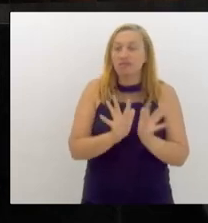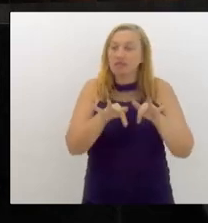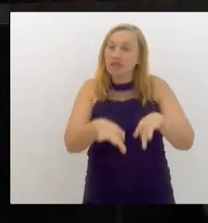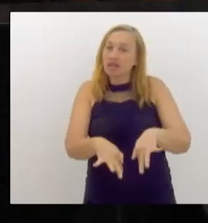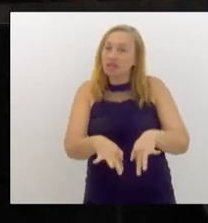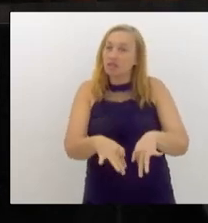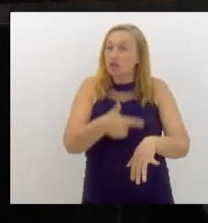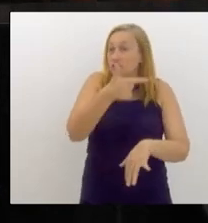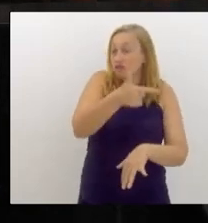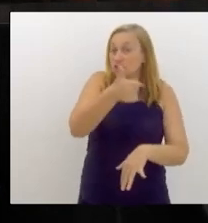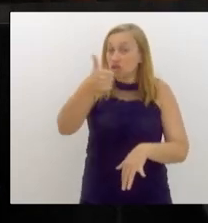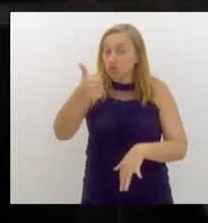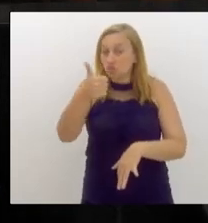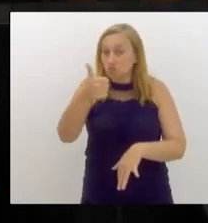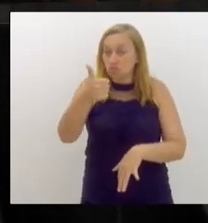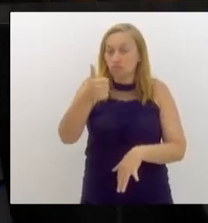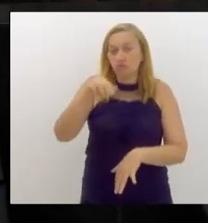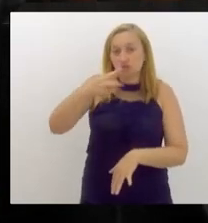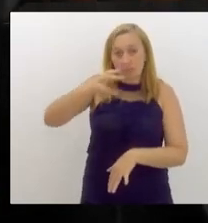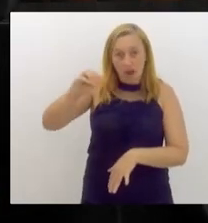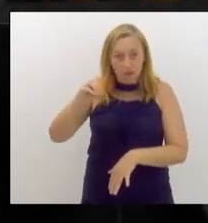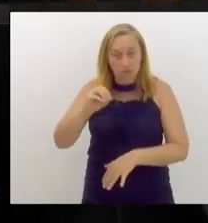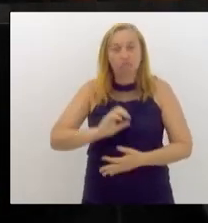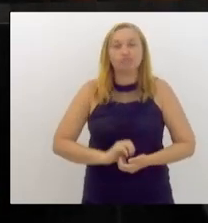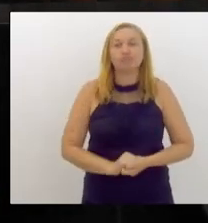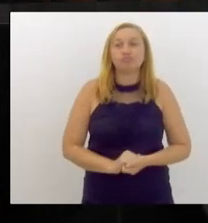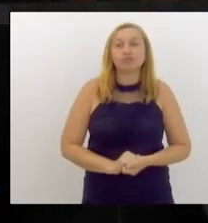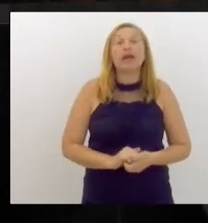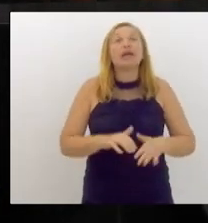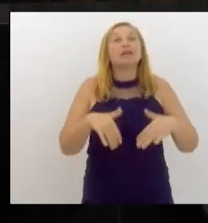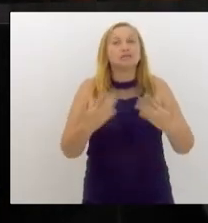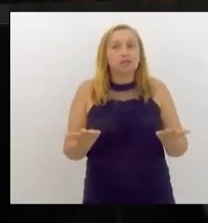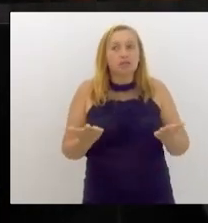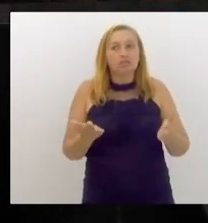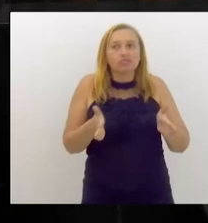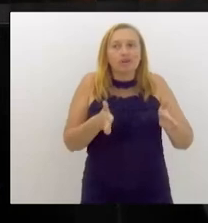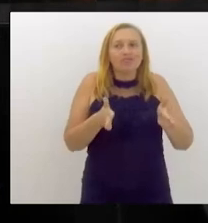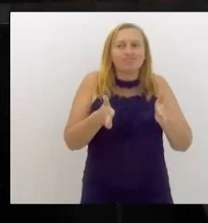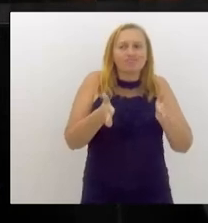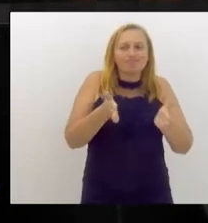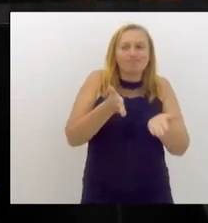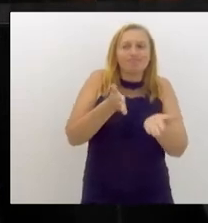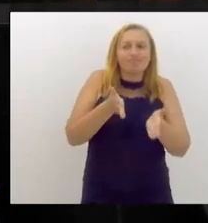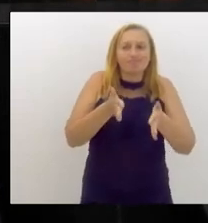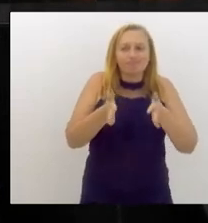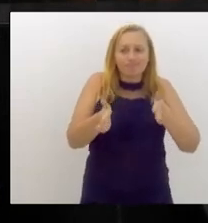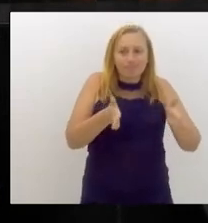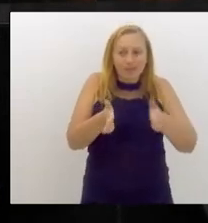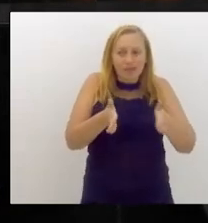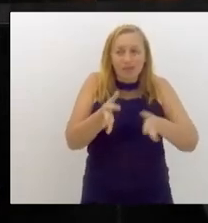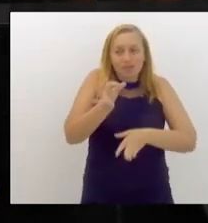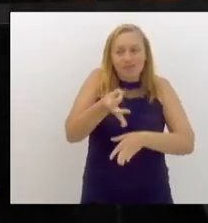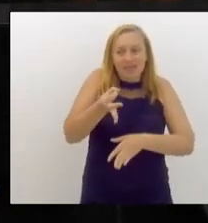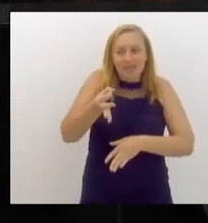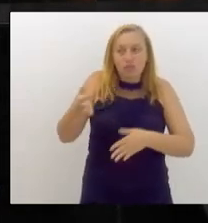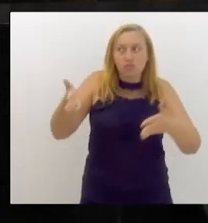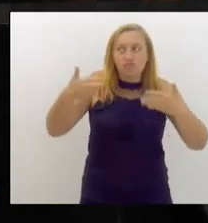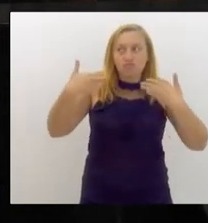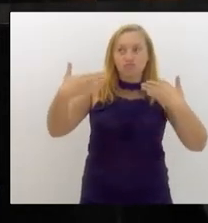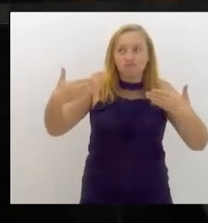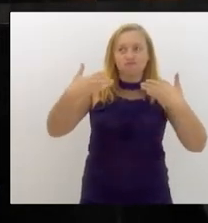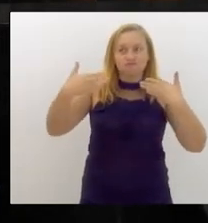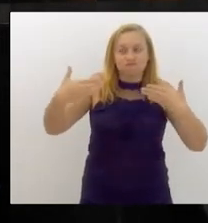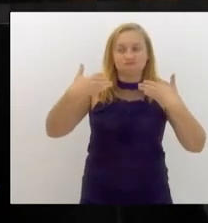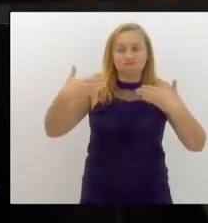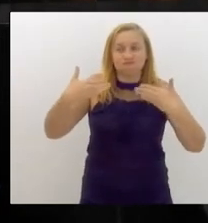em 21 de março. Então, nós estamos no ápice do verão. E, por via de consequência,